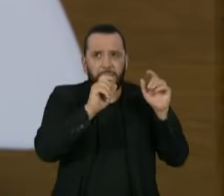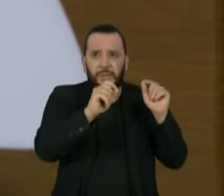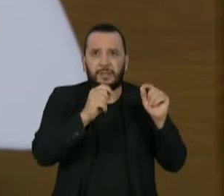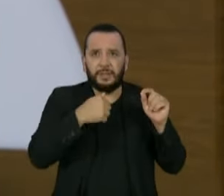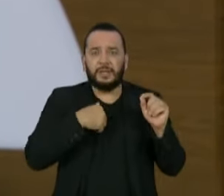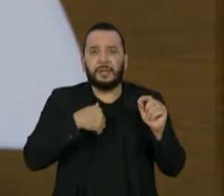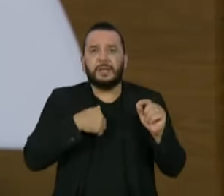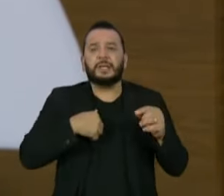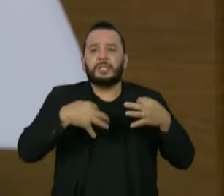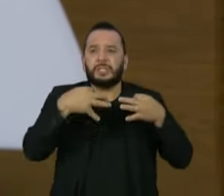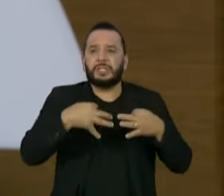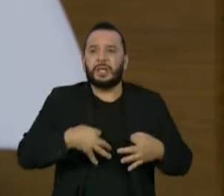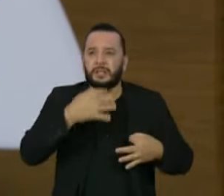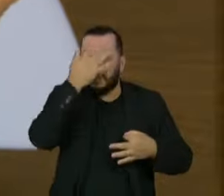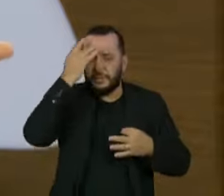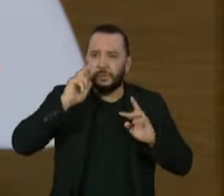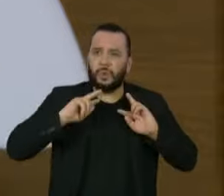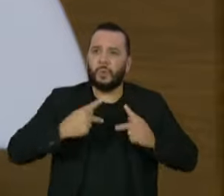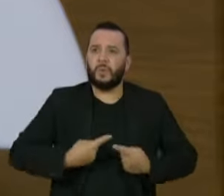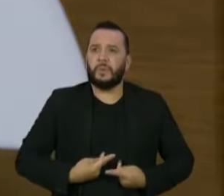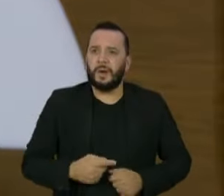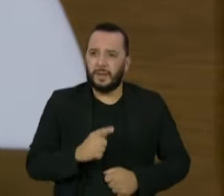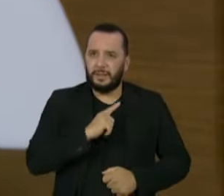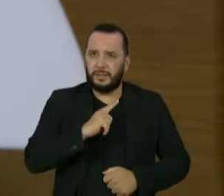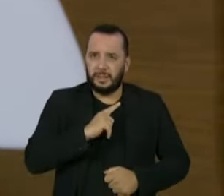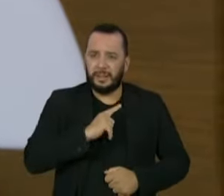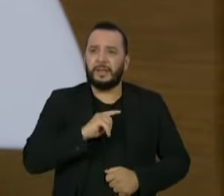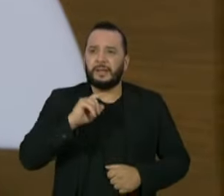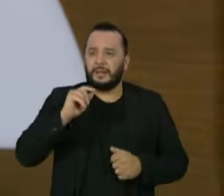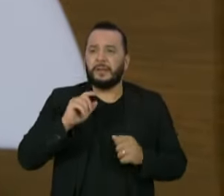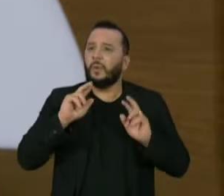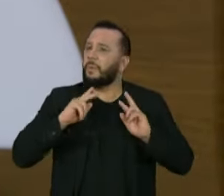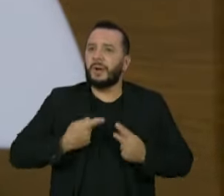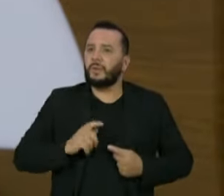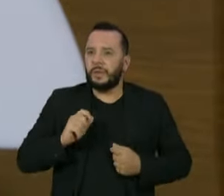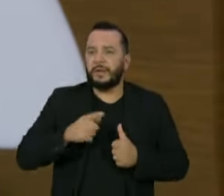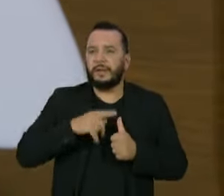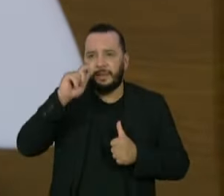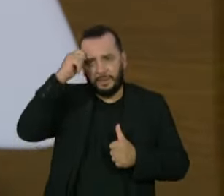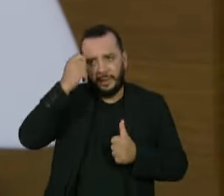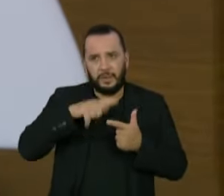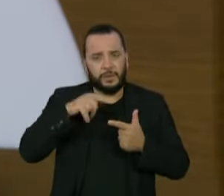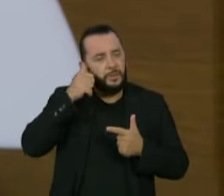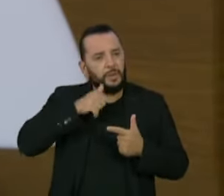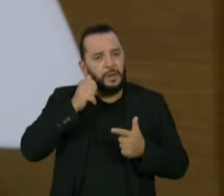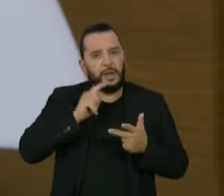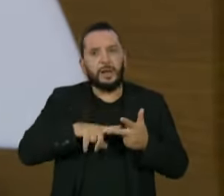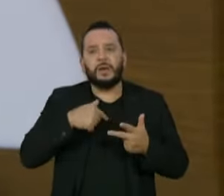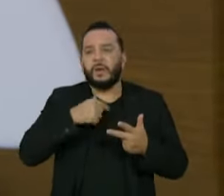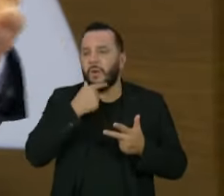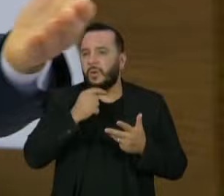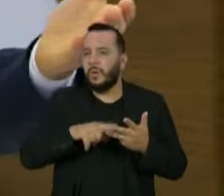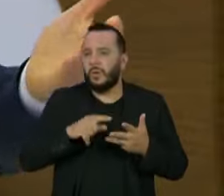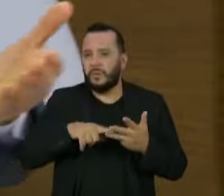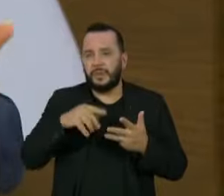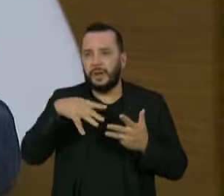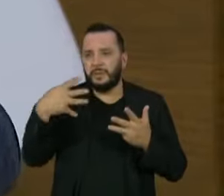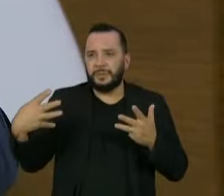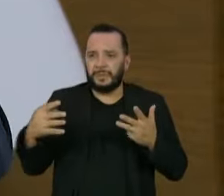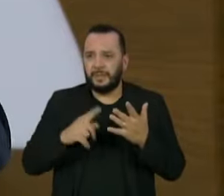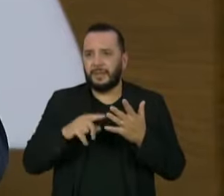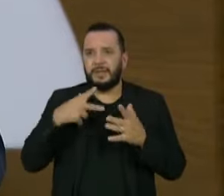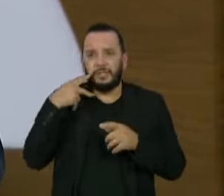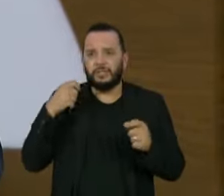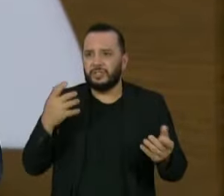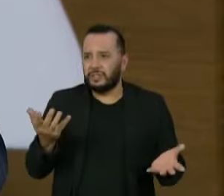princípio da dignidade da pessoa humana que engloba negros, mulheres, homens, população LGBTQIA+, enfim, todas essas